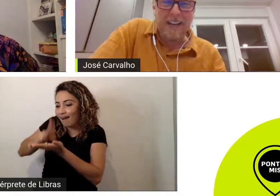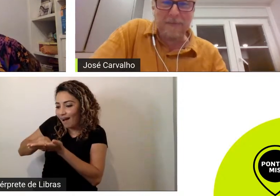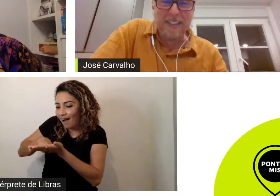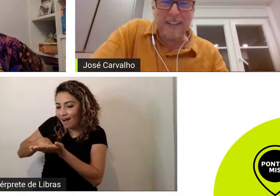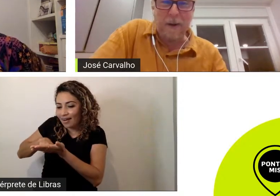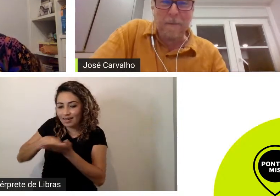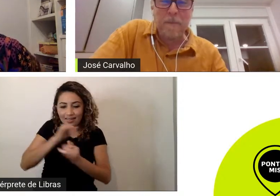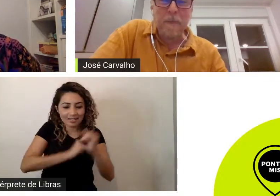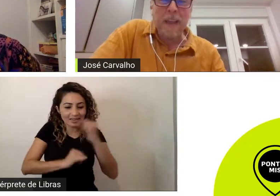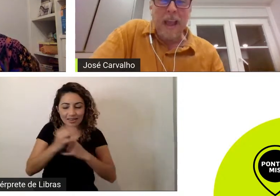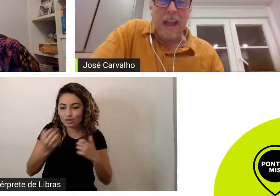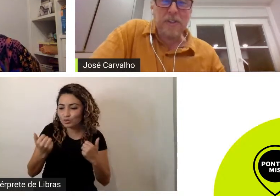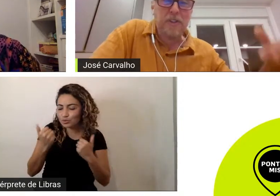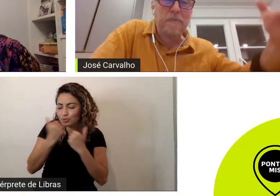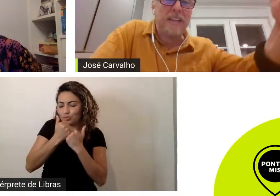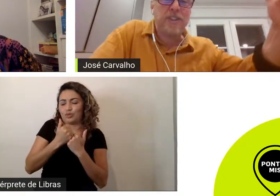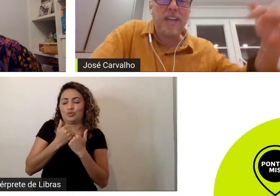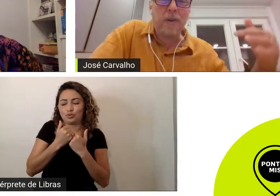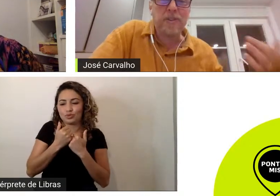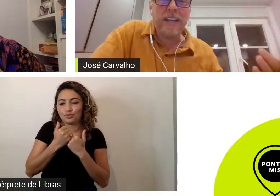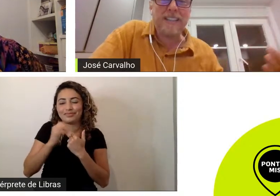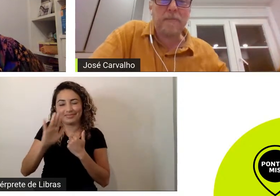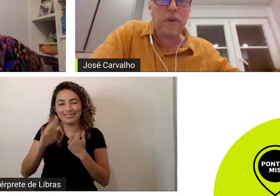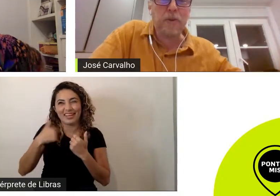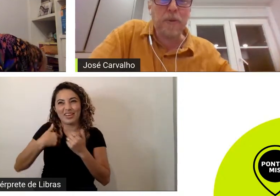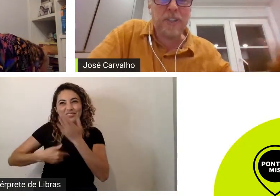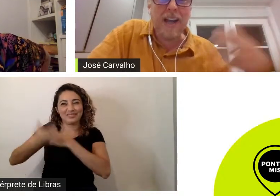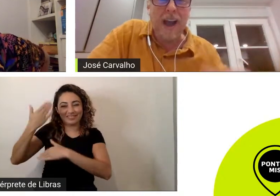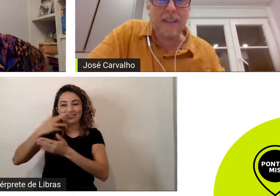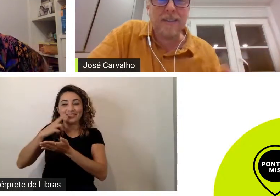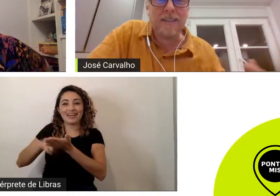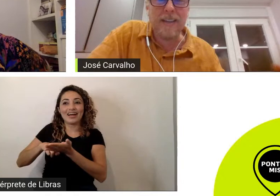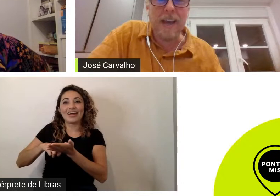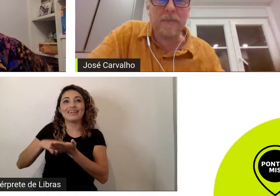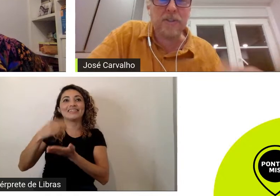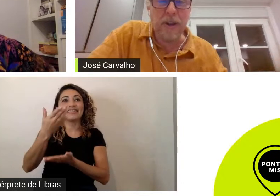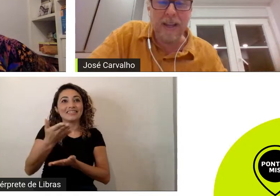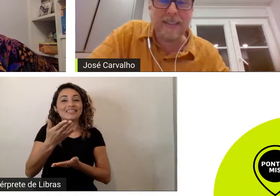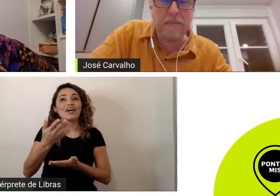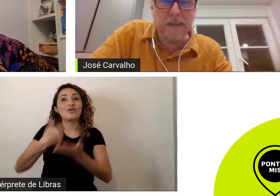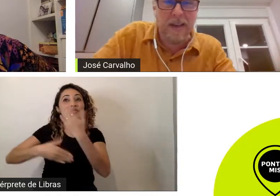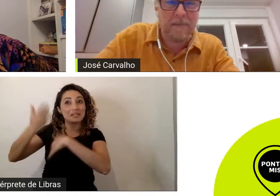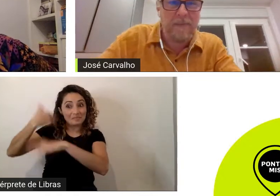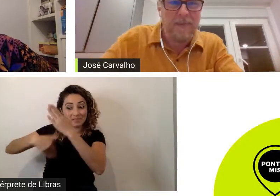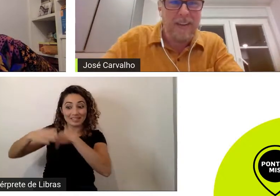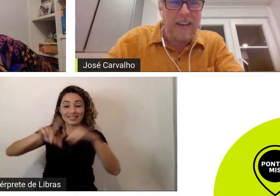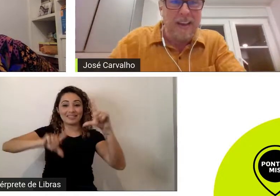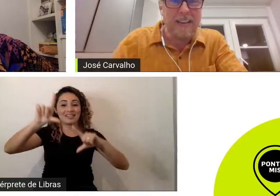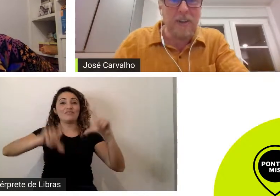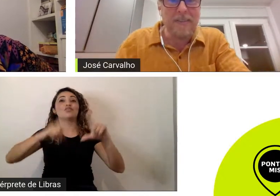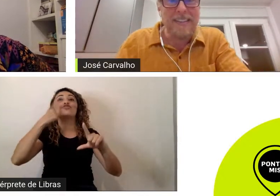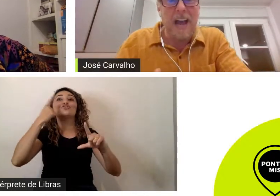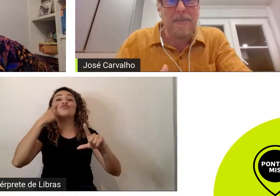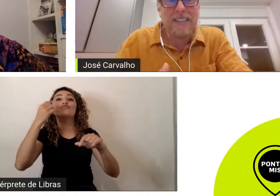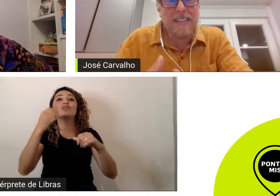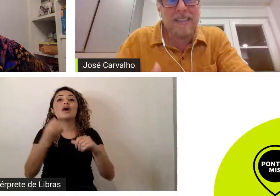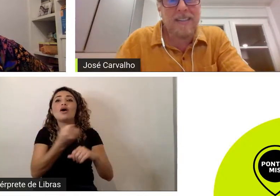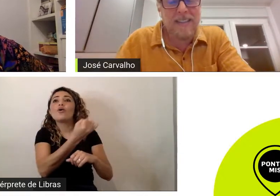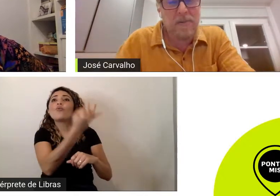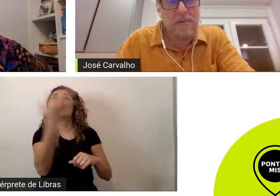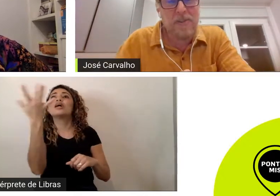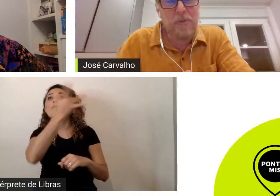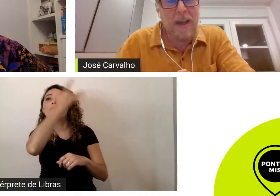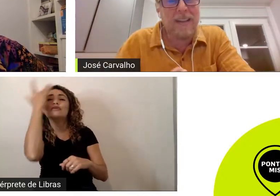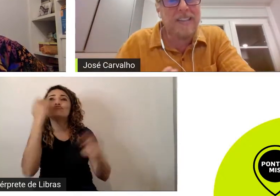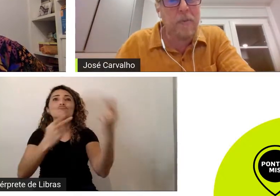eu comecei na televisão a gente media a audiência pelo número de cartas que a emissora recebia então dava a